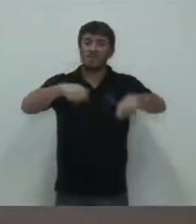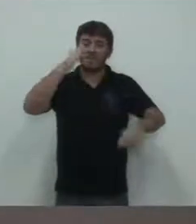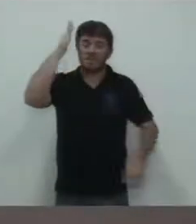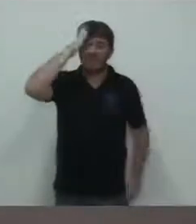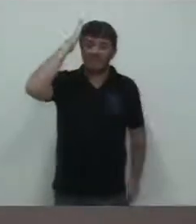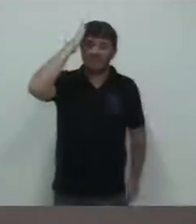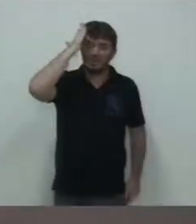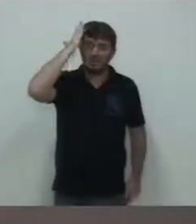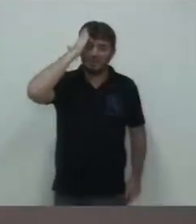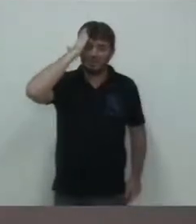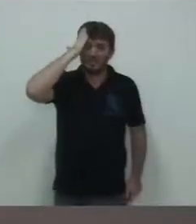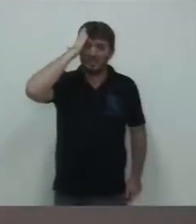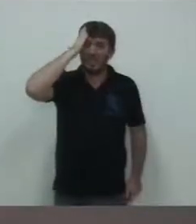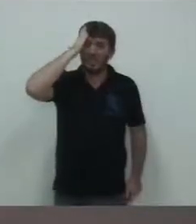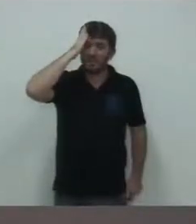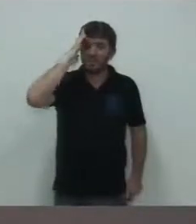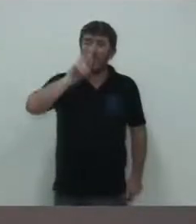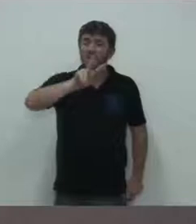Pode ter certeza. Vai vir.